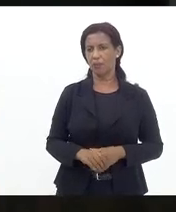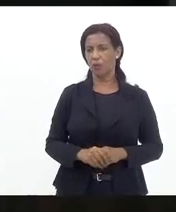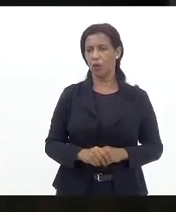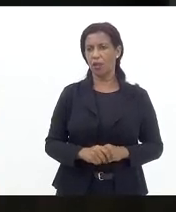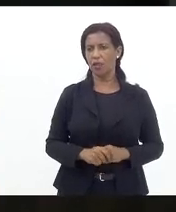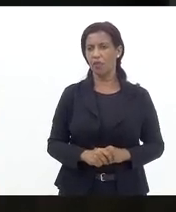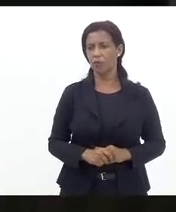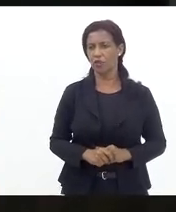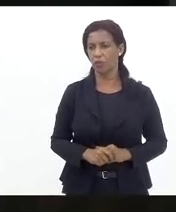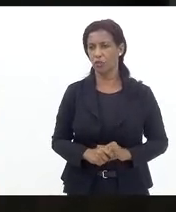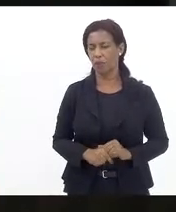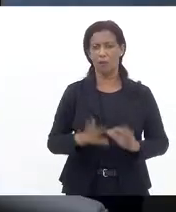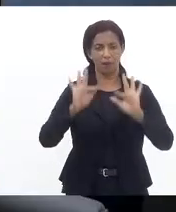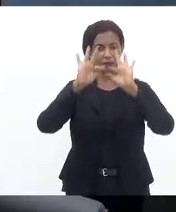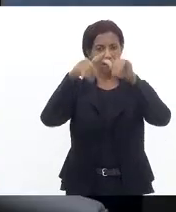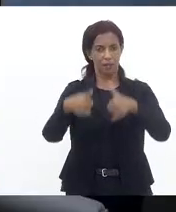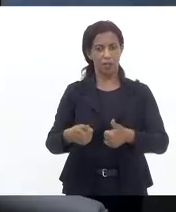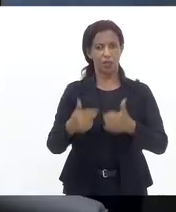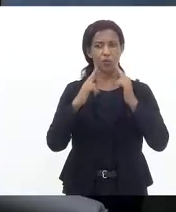não havendo mais oradores inscritos está encerrada a presente sessão então vamos